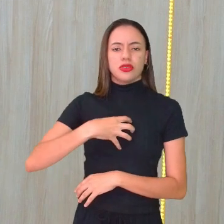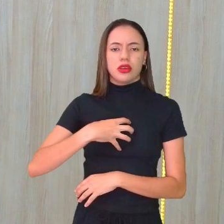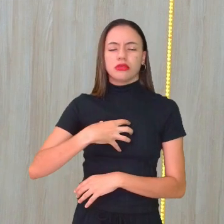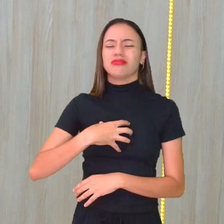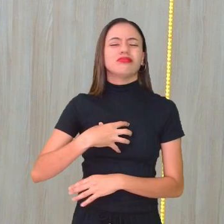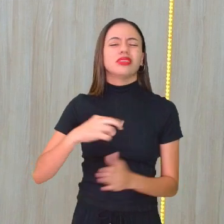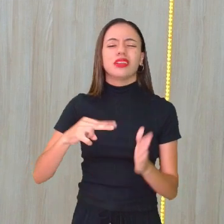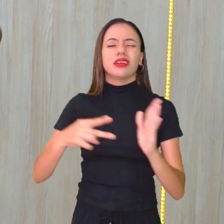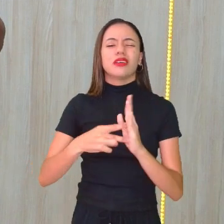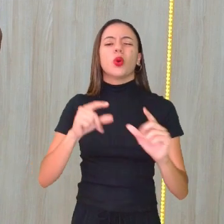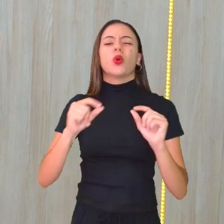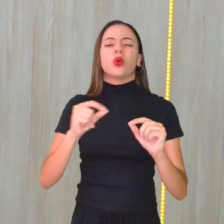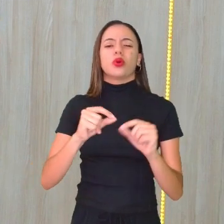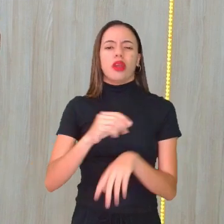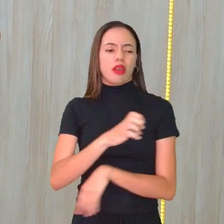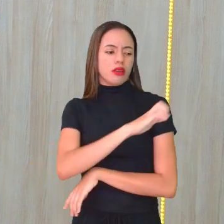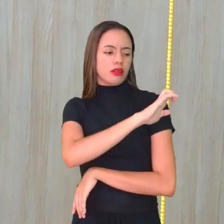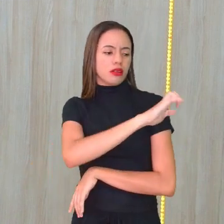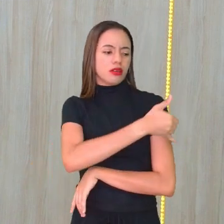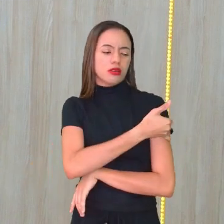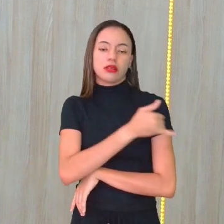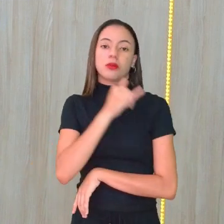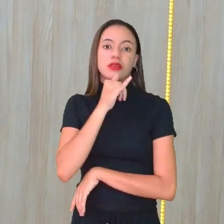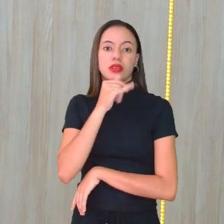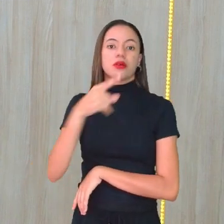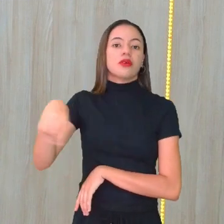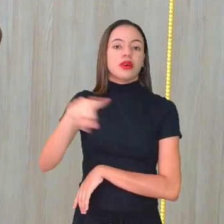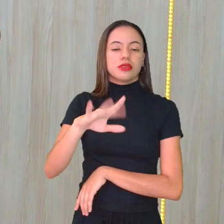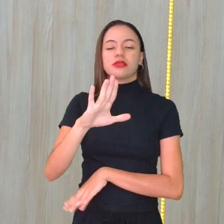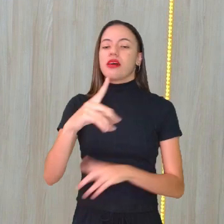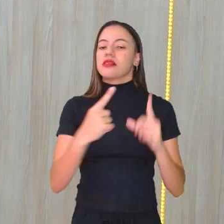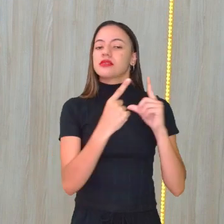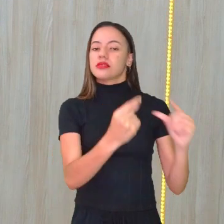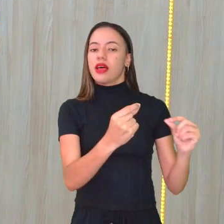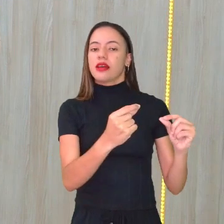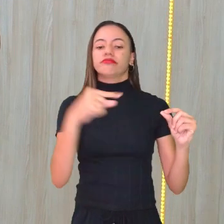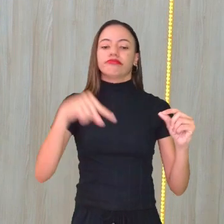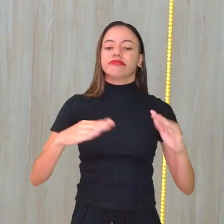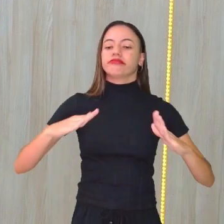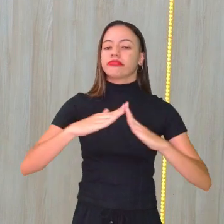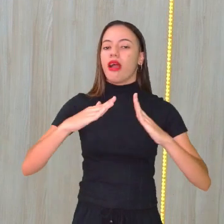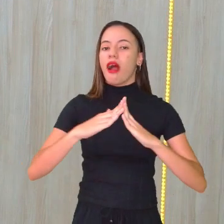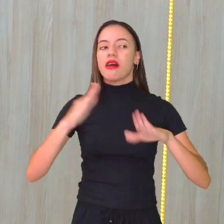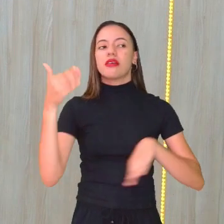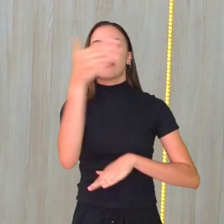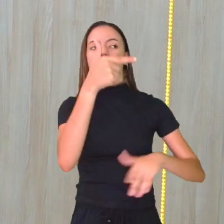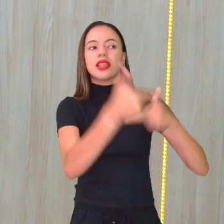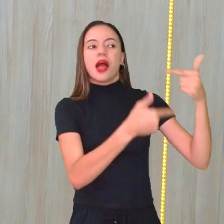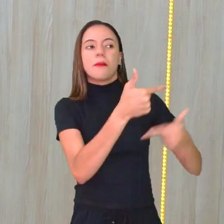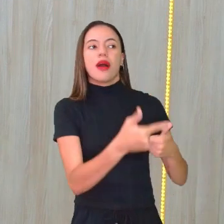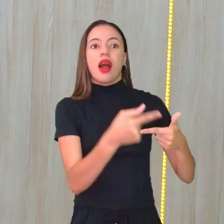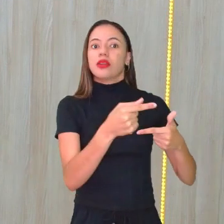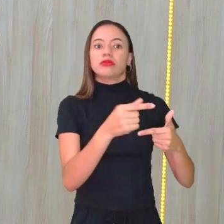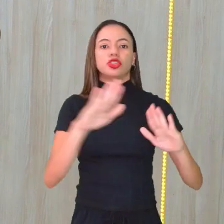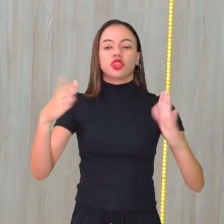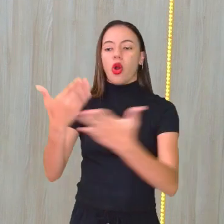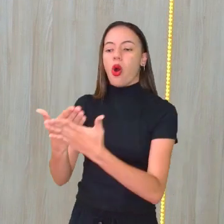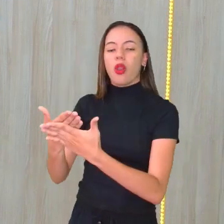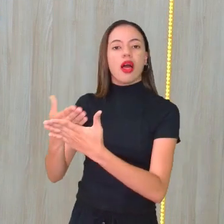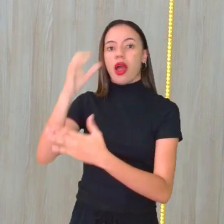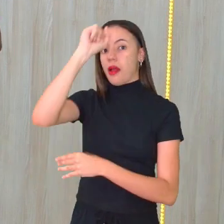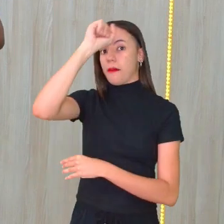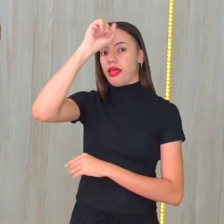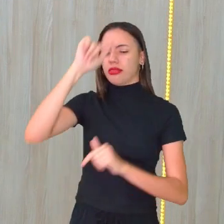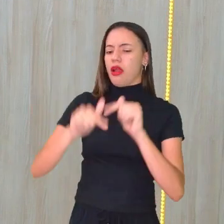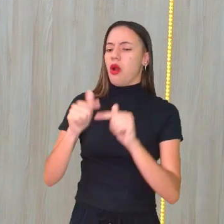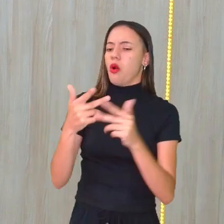Tudo a ver, gente, vocês saem de casa, do trabalho, vêm para a sala de aula, aprender coisas novas. E aí, tem que